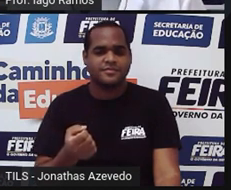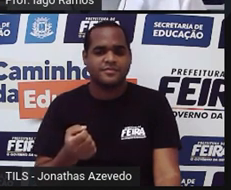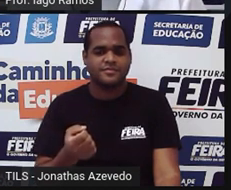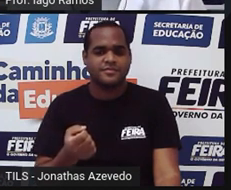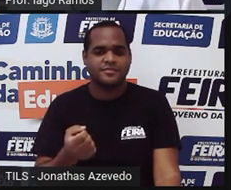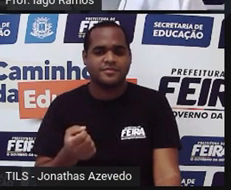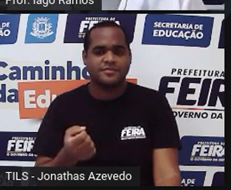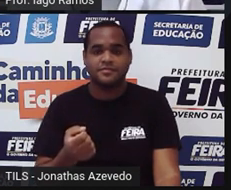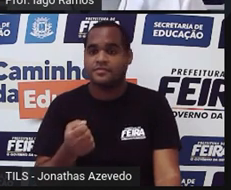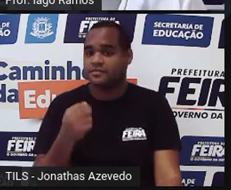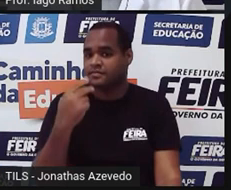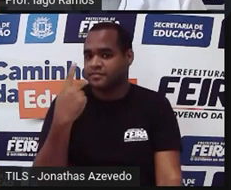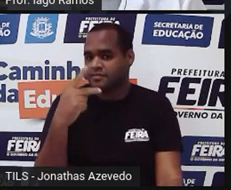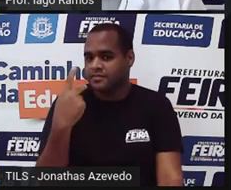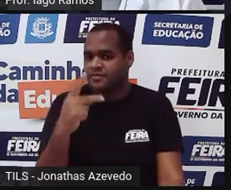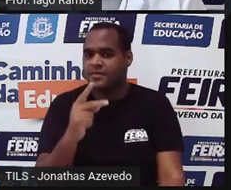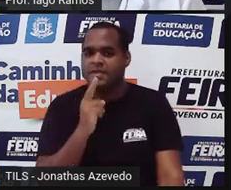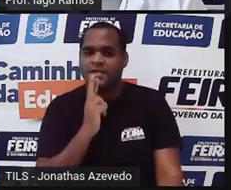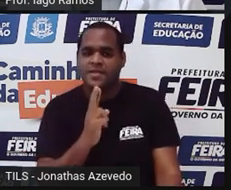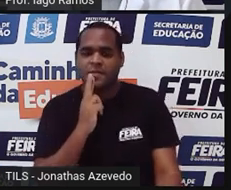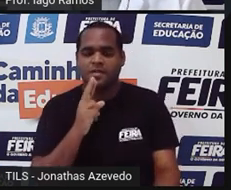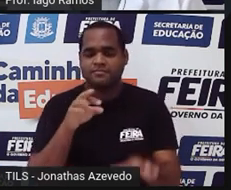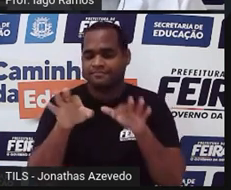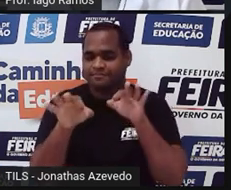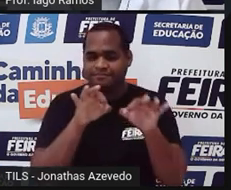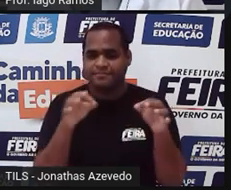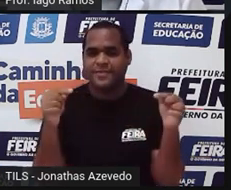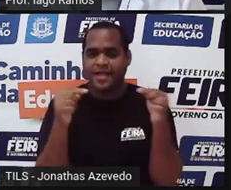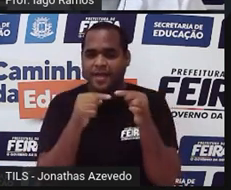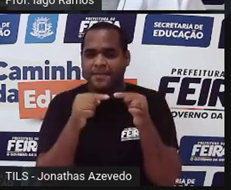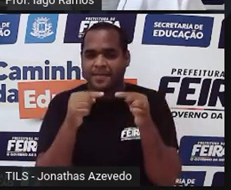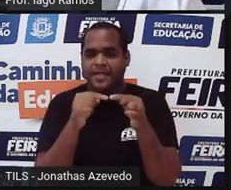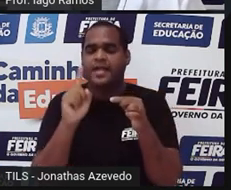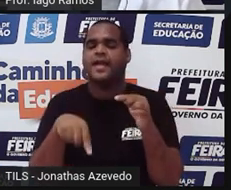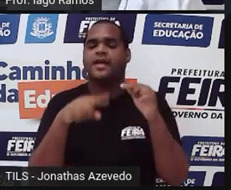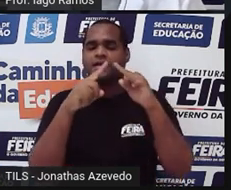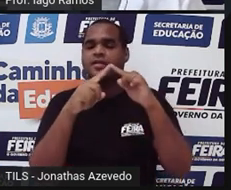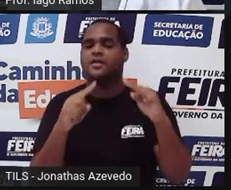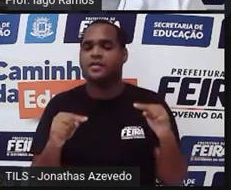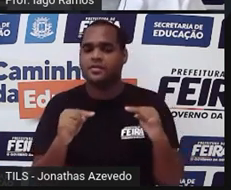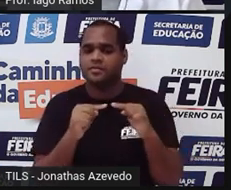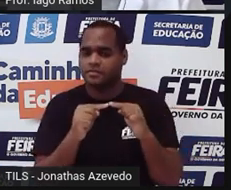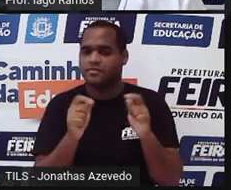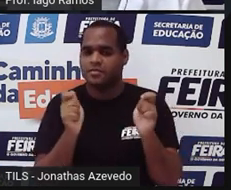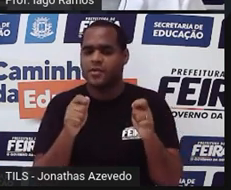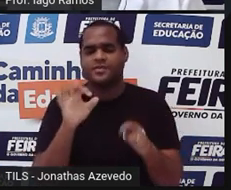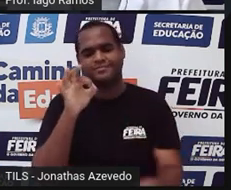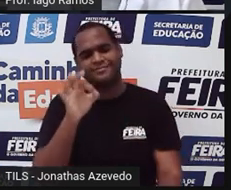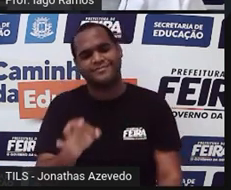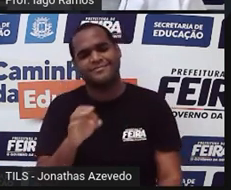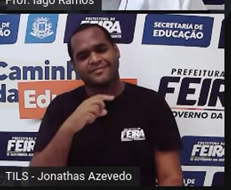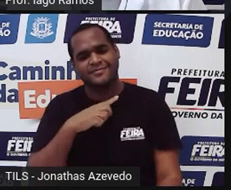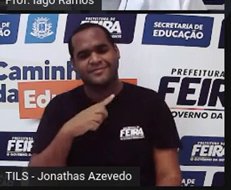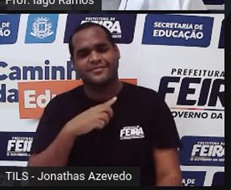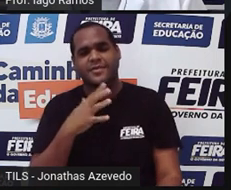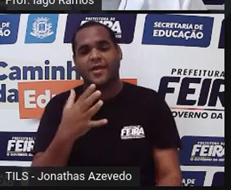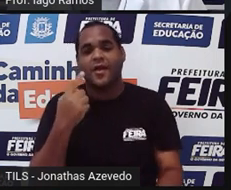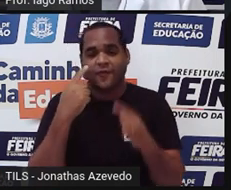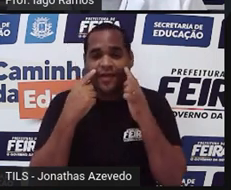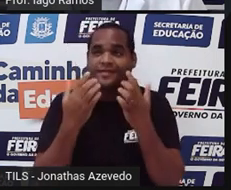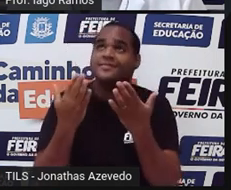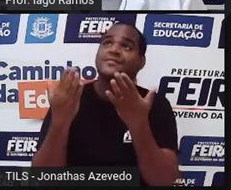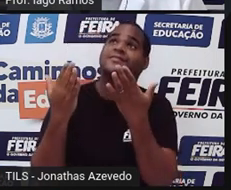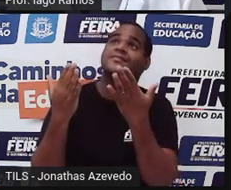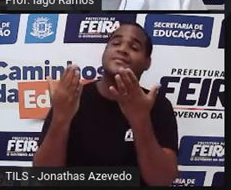Se você respondeu que a forma mais resistente são os triângulos, você está correto. Só de olhar para essas figuras